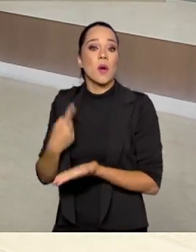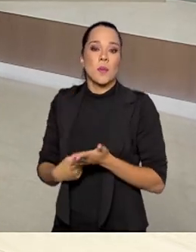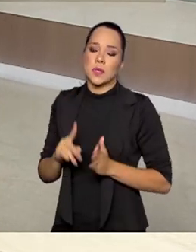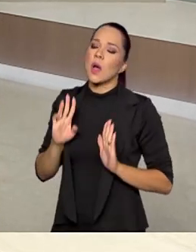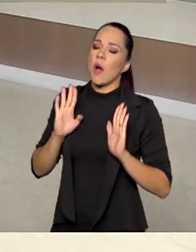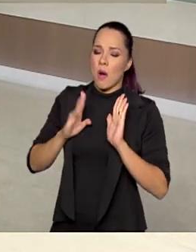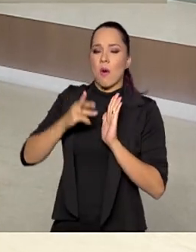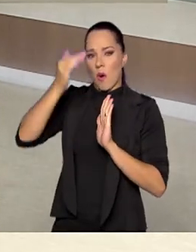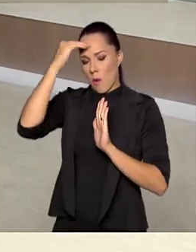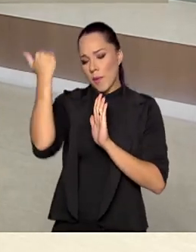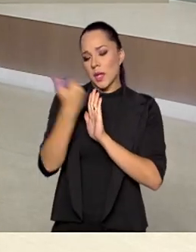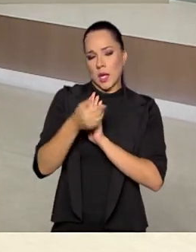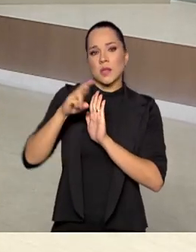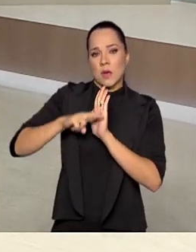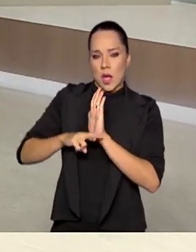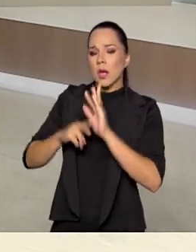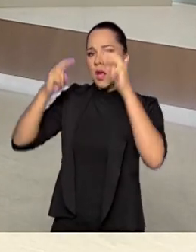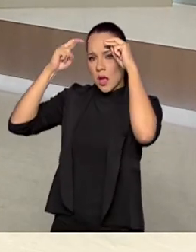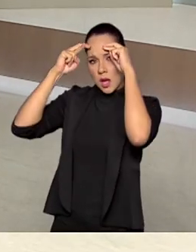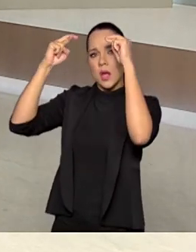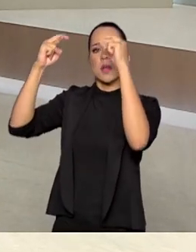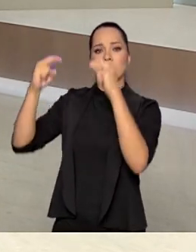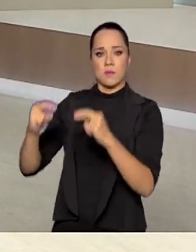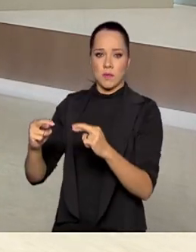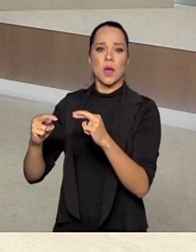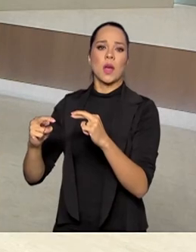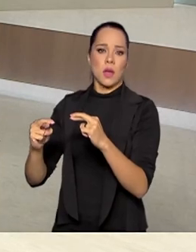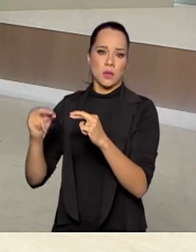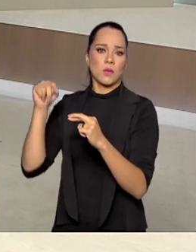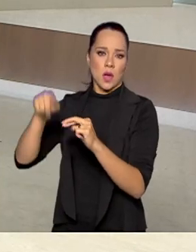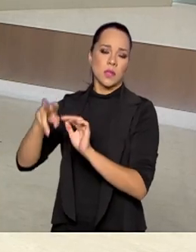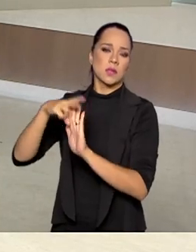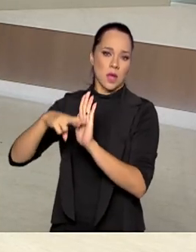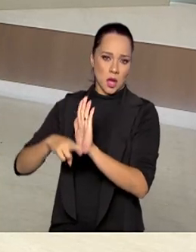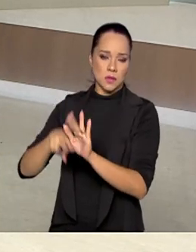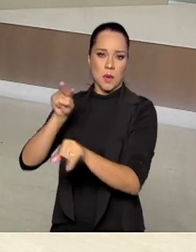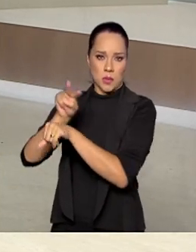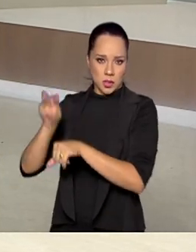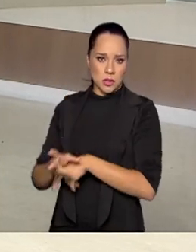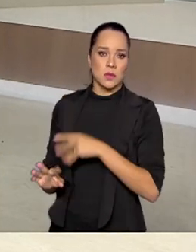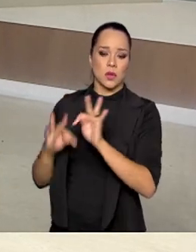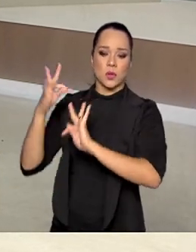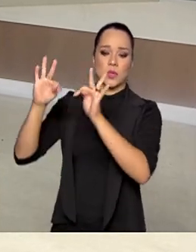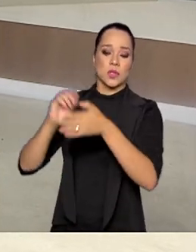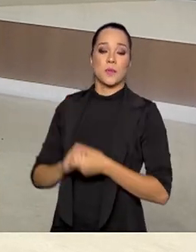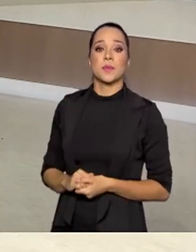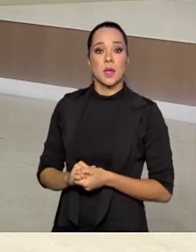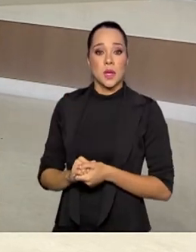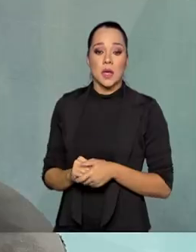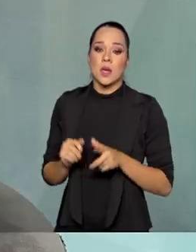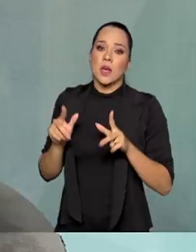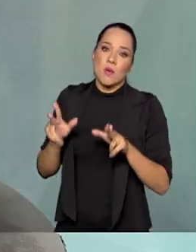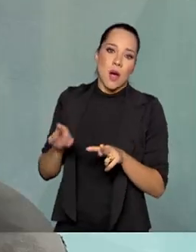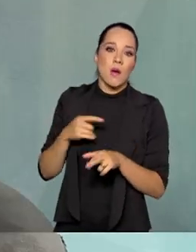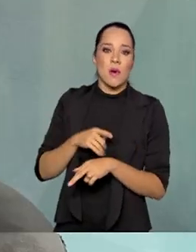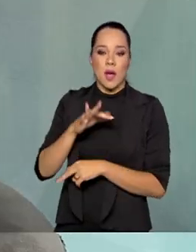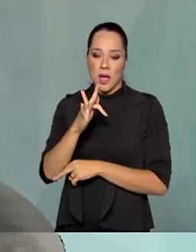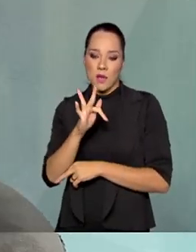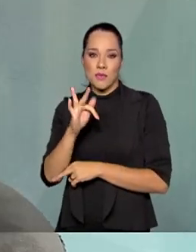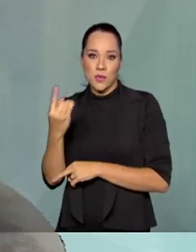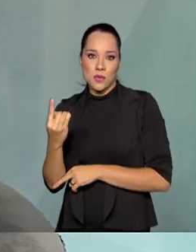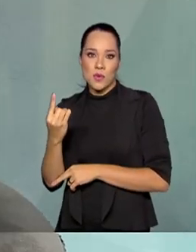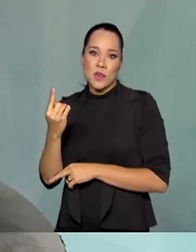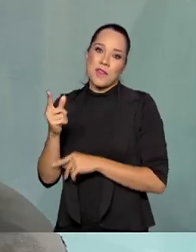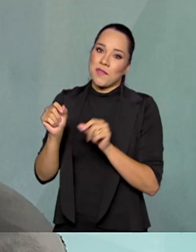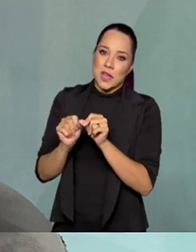não, eu cumpro a regra, eu vou respeitar as regras para a proteção tecnológica. Como a Fórmula 1, por exemplo, faz quando um carro